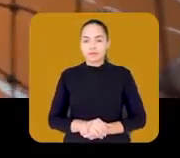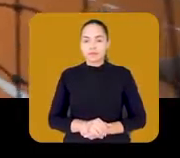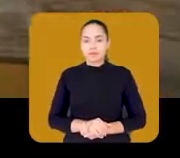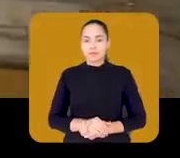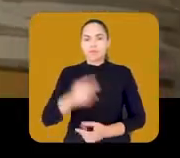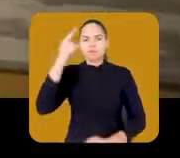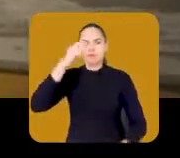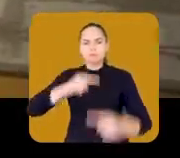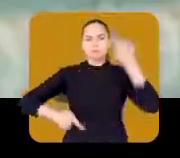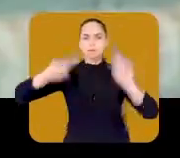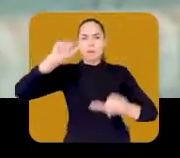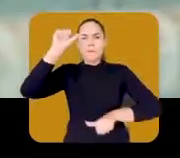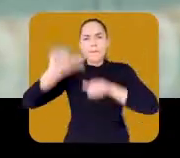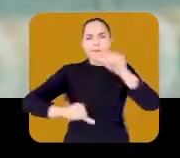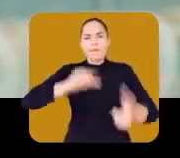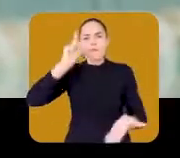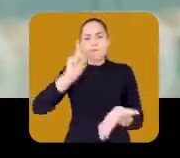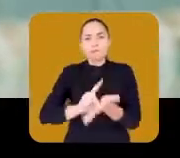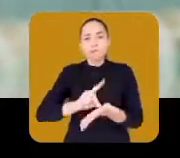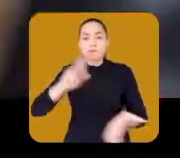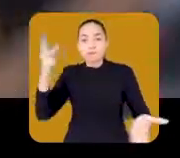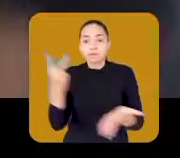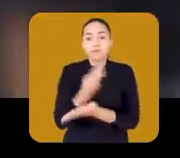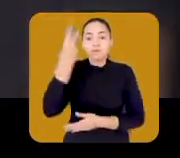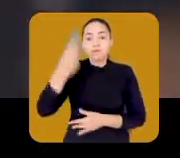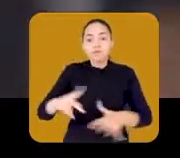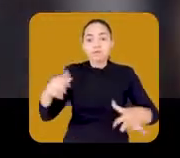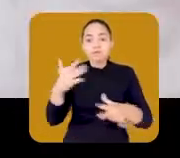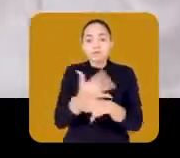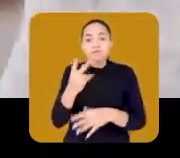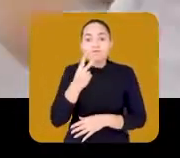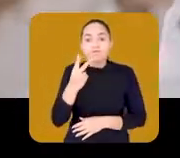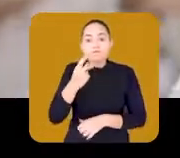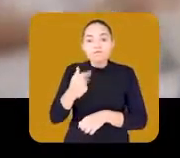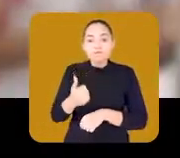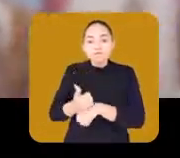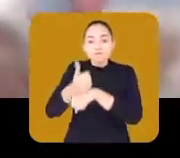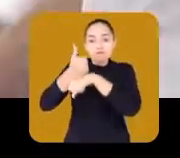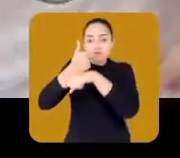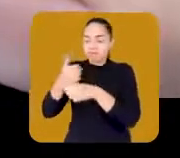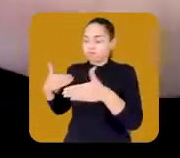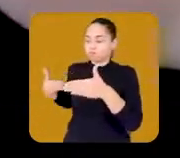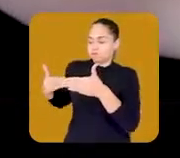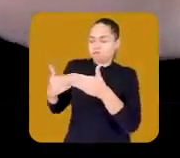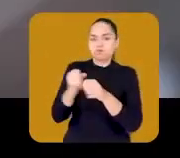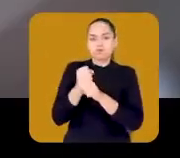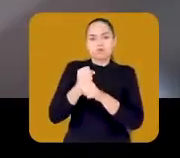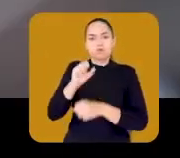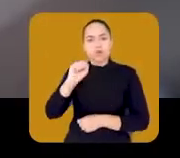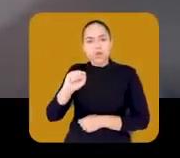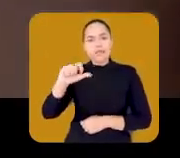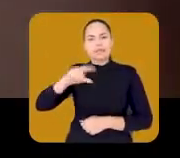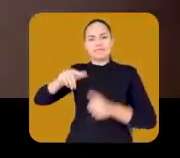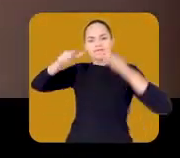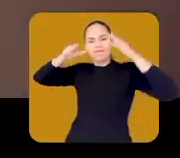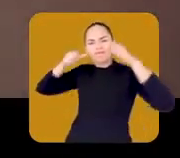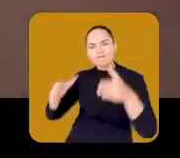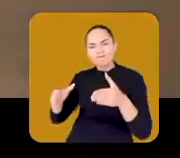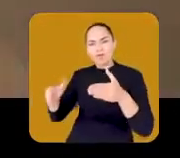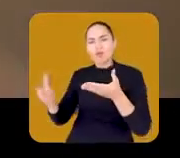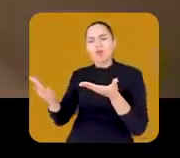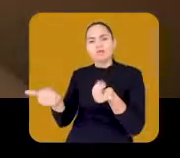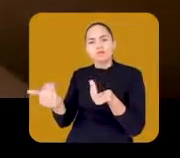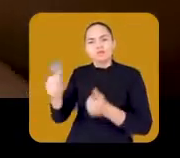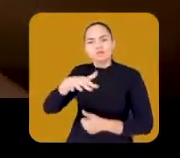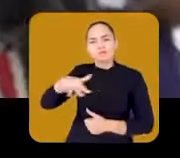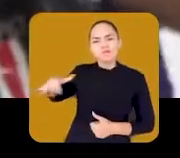Uma renovação transformadora está acontecendo em Fortaleza. Nos últimos oito anos, foi criada uma rede de oportunidades